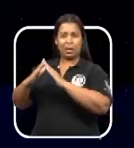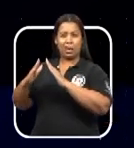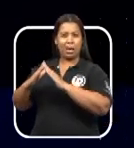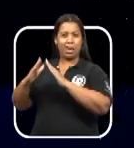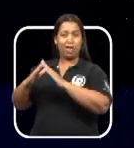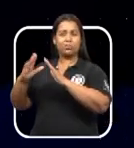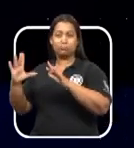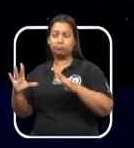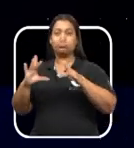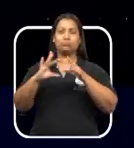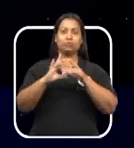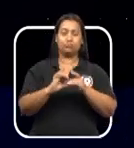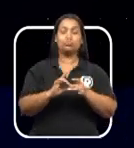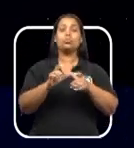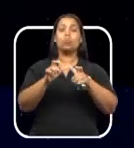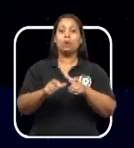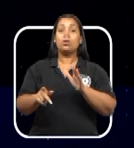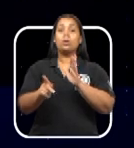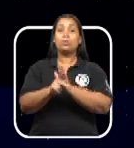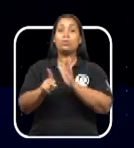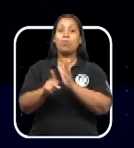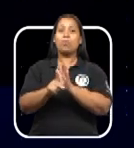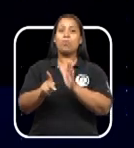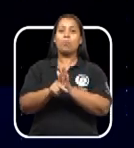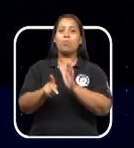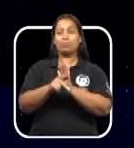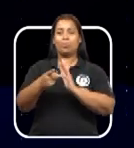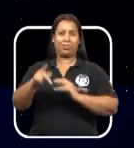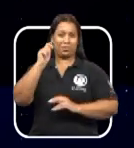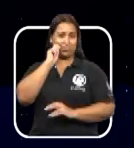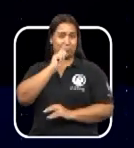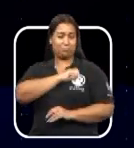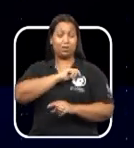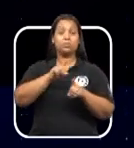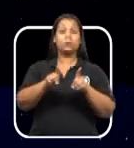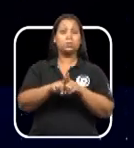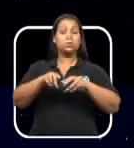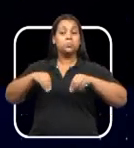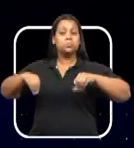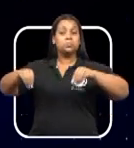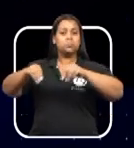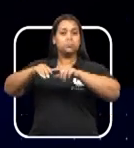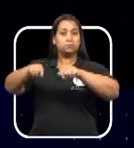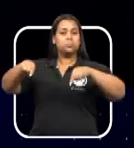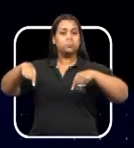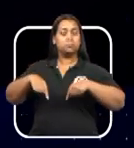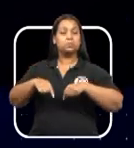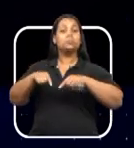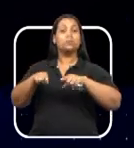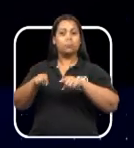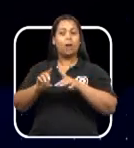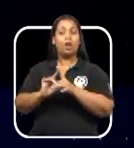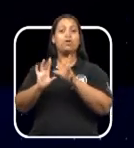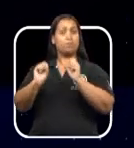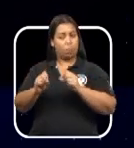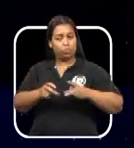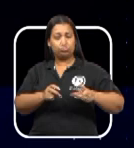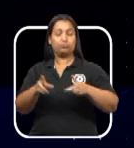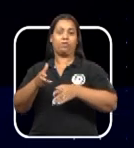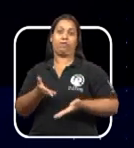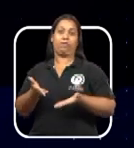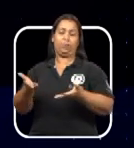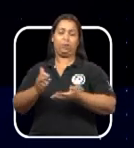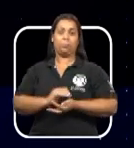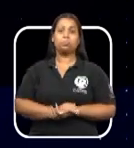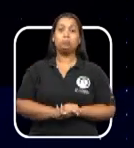ao sistema viário do município. O segundo desafeta terreno no Jardim Herculano e autoriza a venda da área. Em